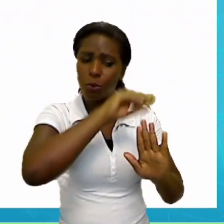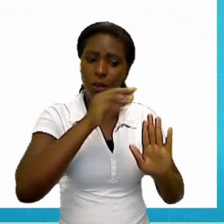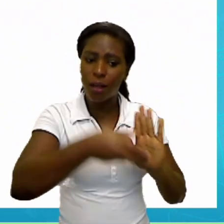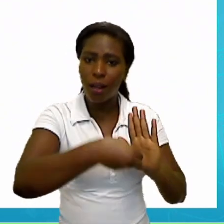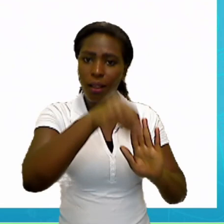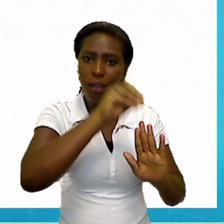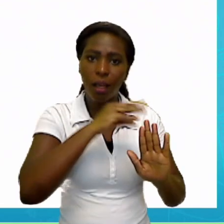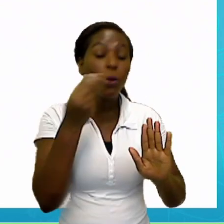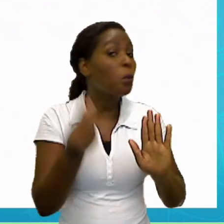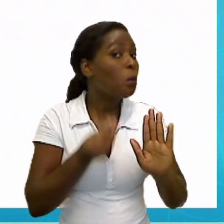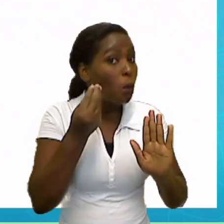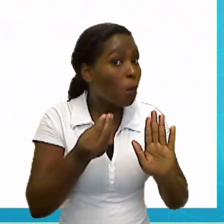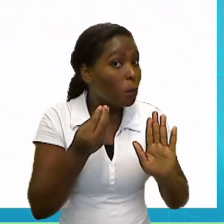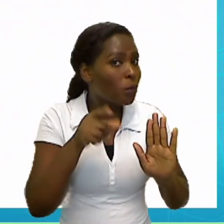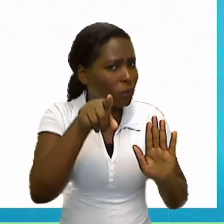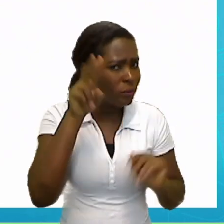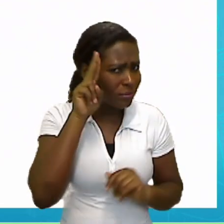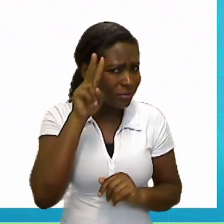Calendar.